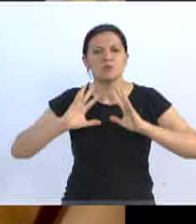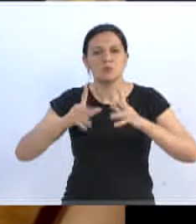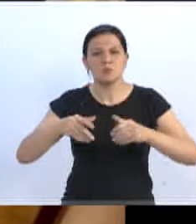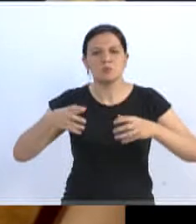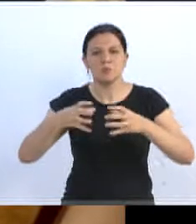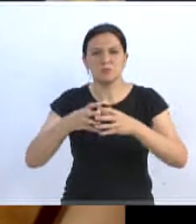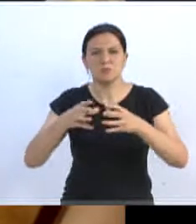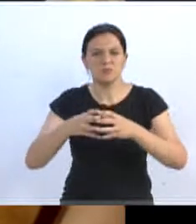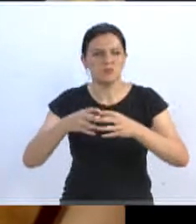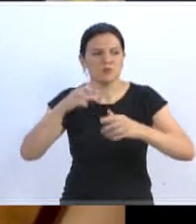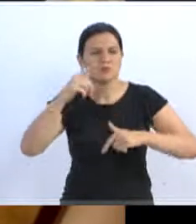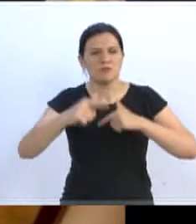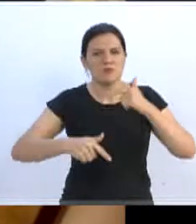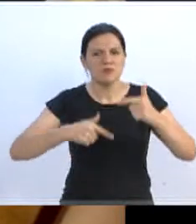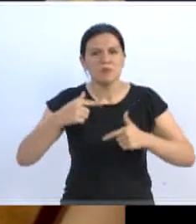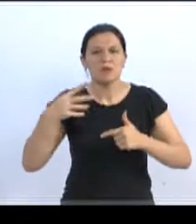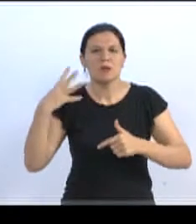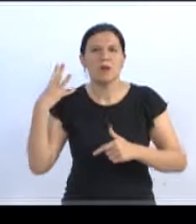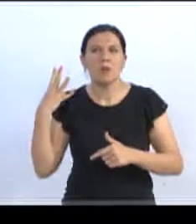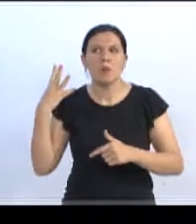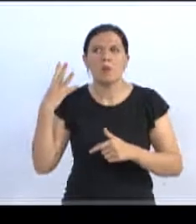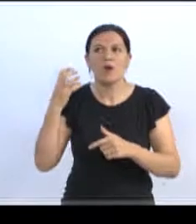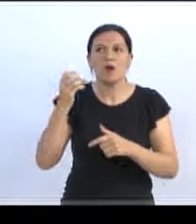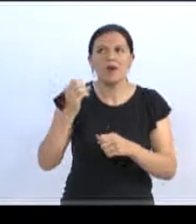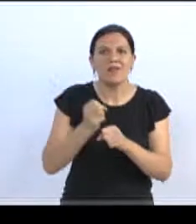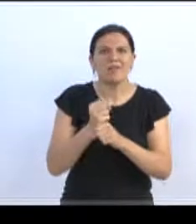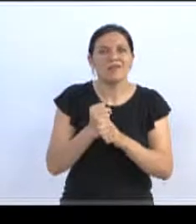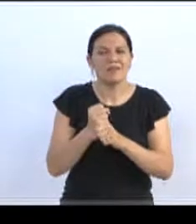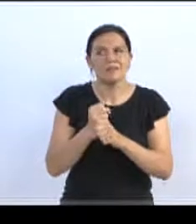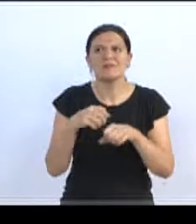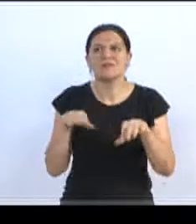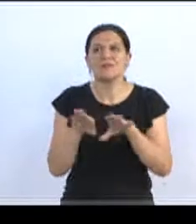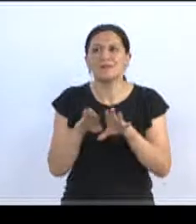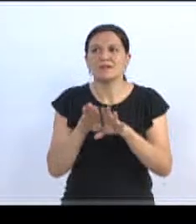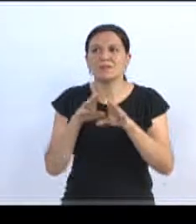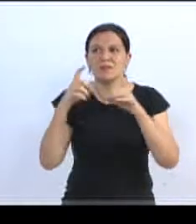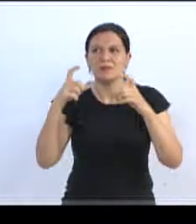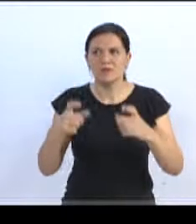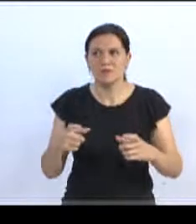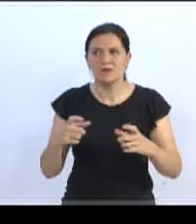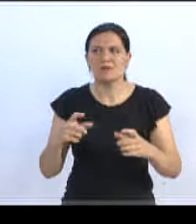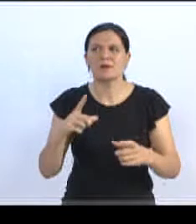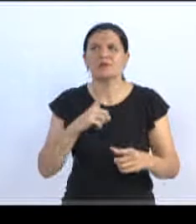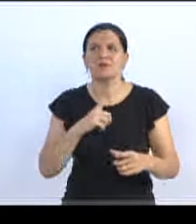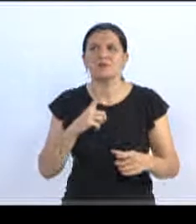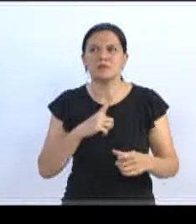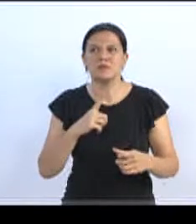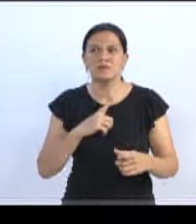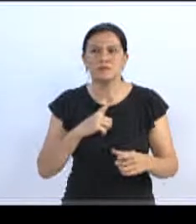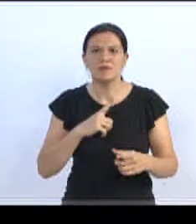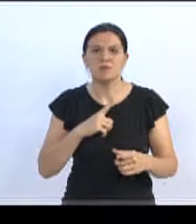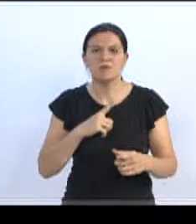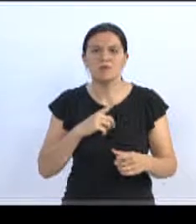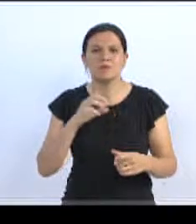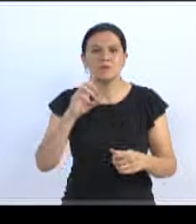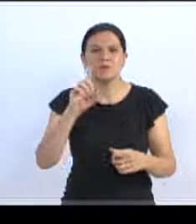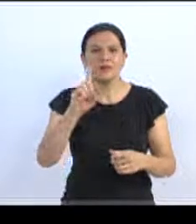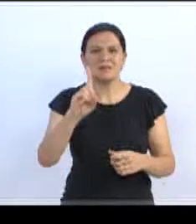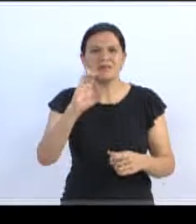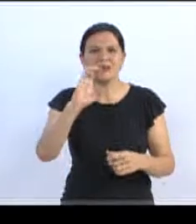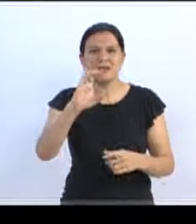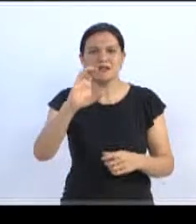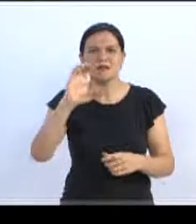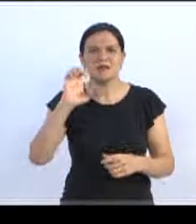trabalho que realizam há quatro décadas. Também, neste mesmo local, tivemos a questão do DCE Solidário, os